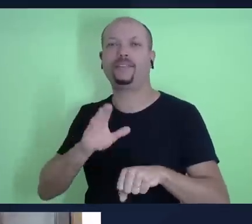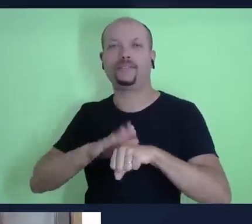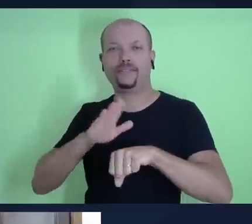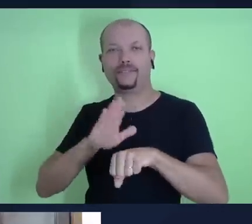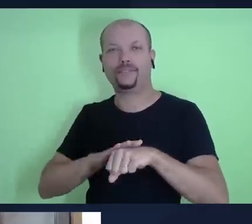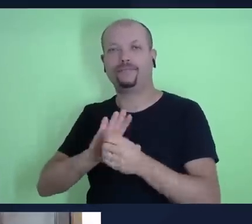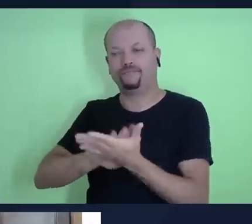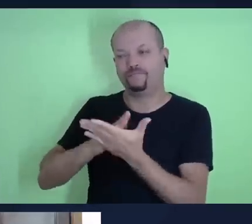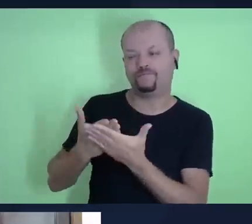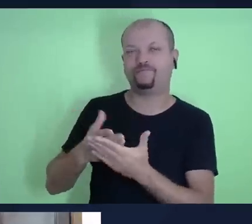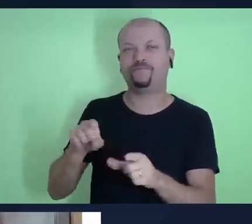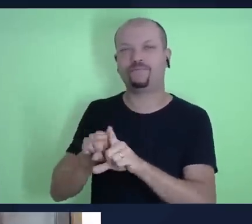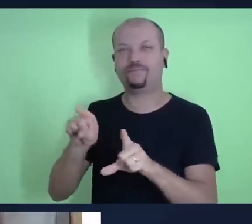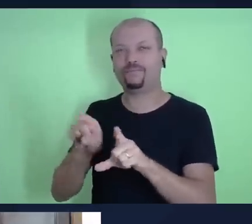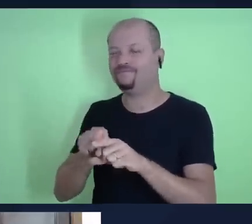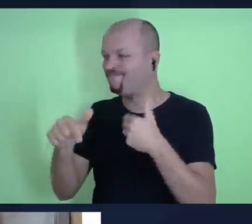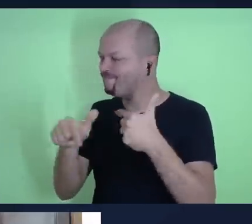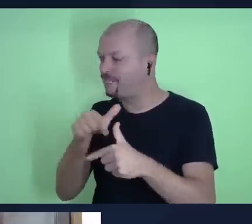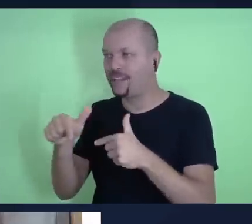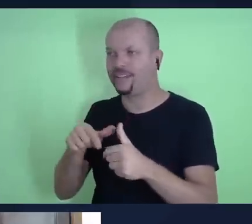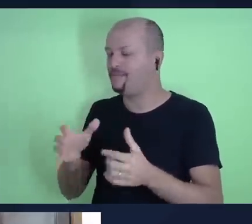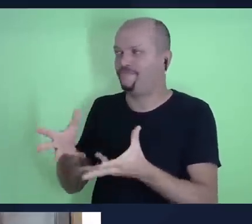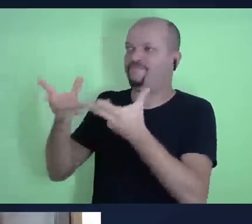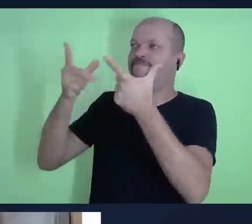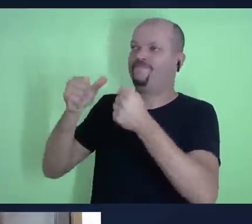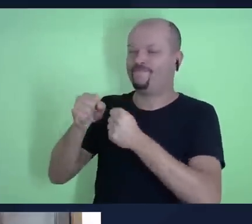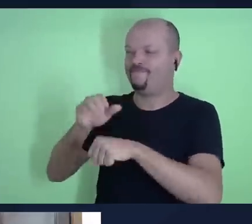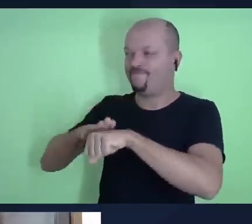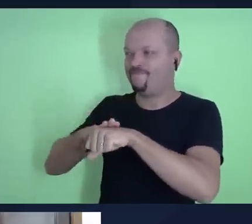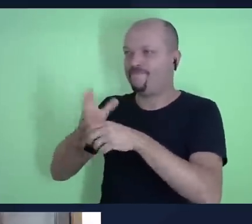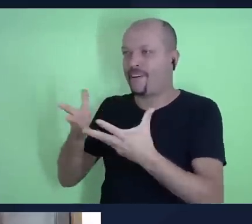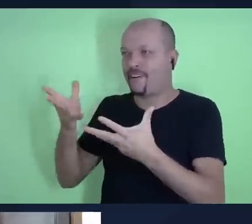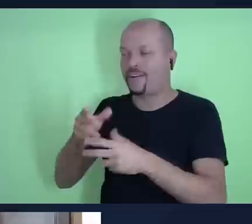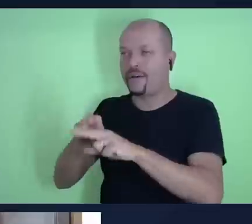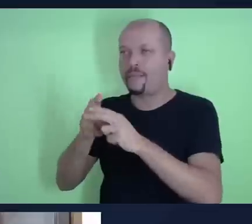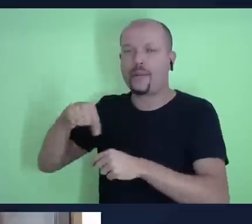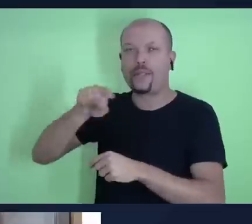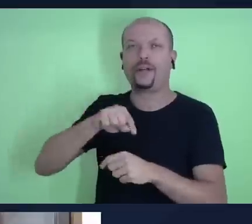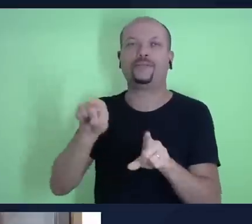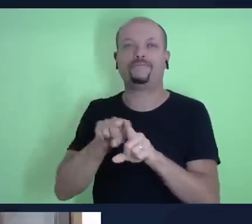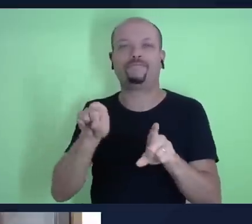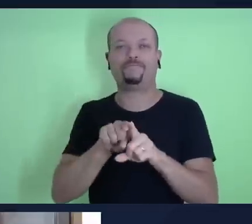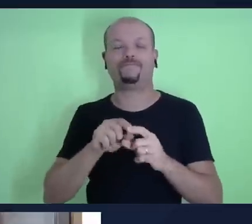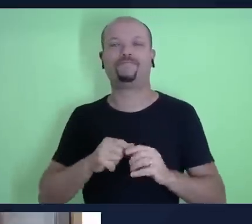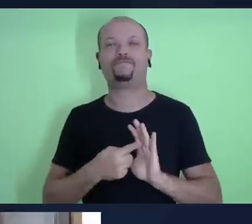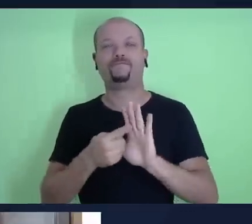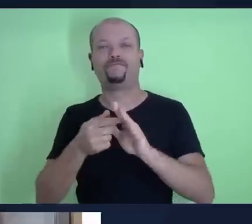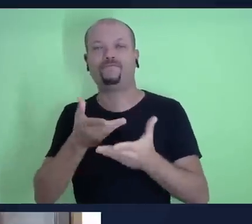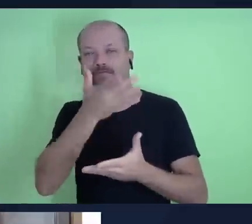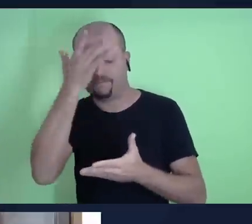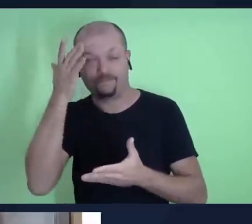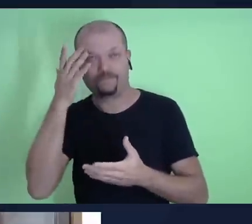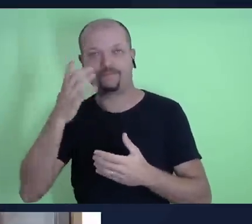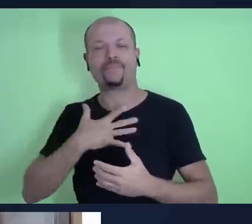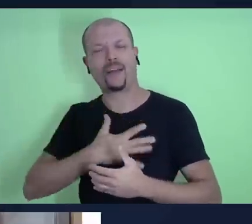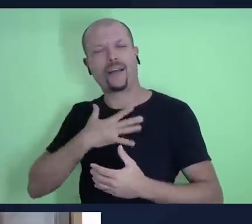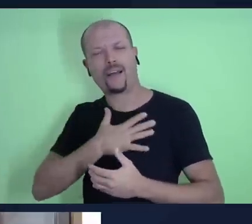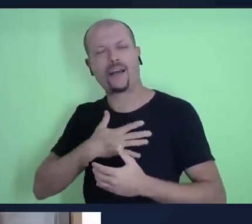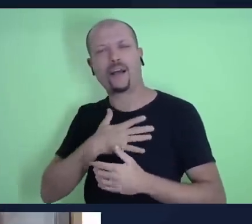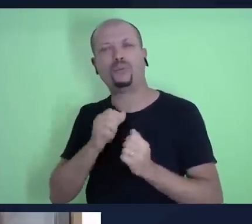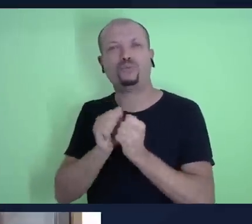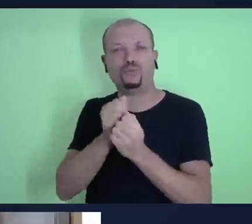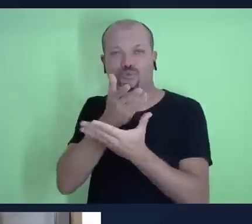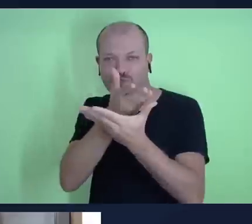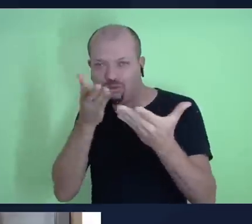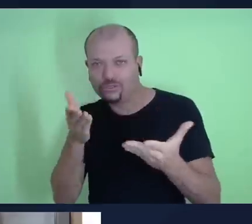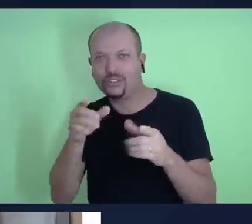interpretação, é um trabalho fantástico que ele está fazendo aí pra gente. É um prazer enorme estar aqui com você e com